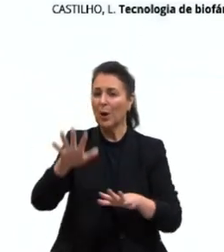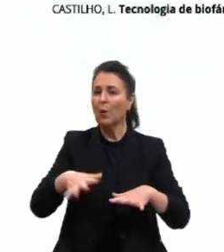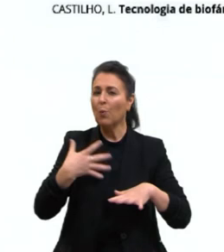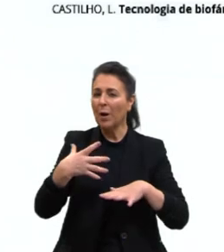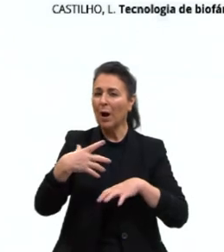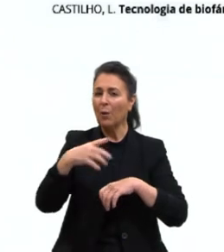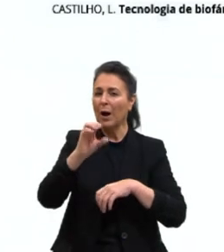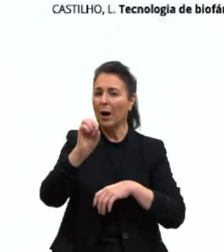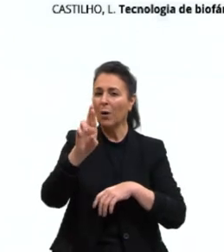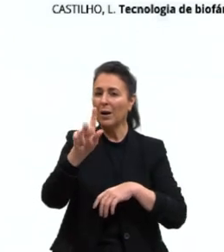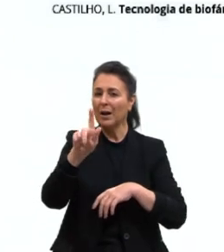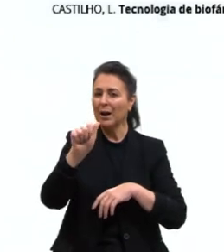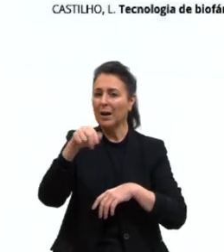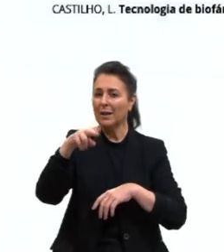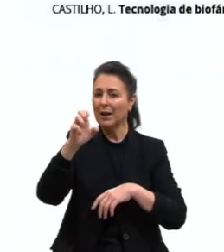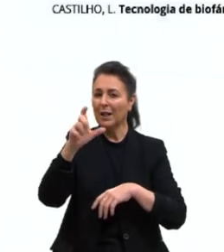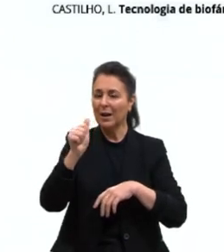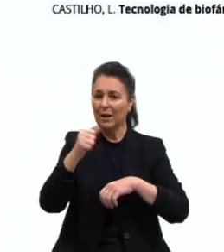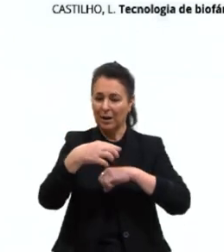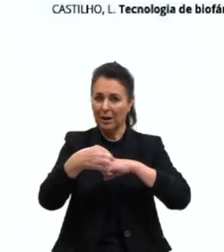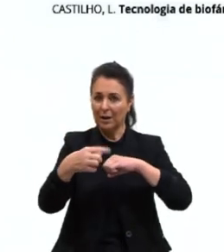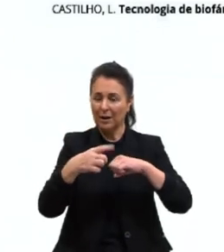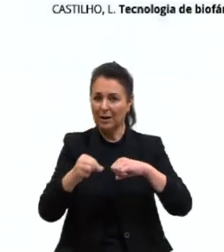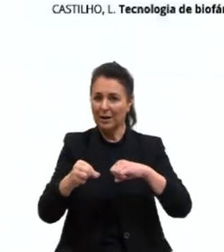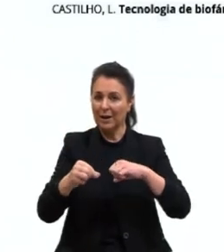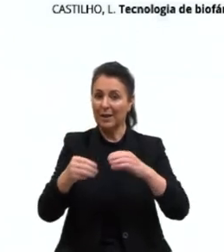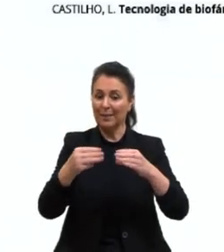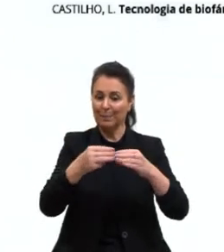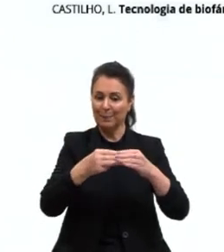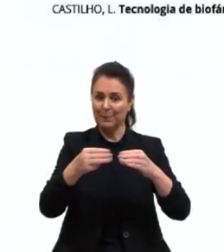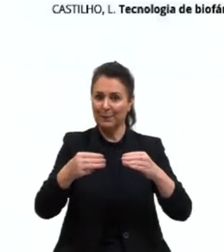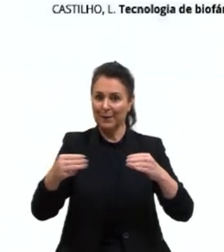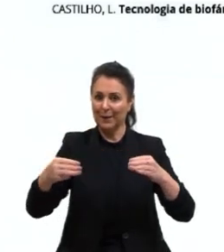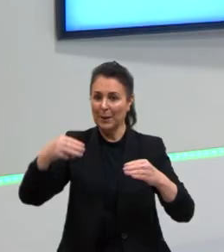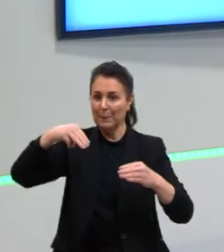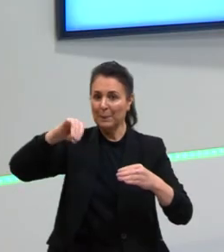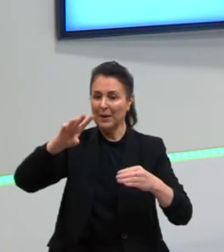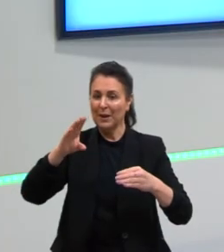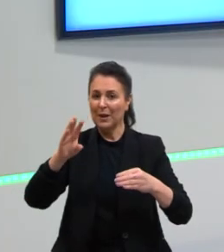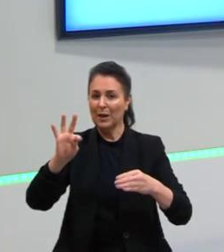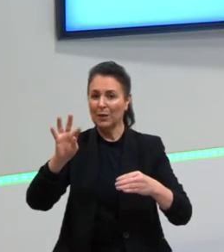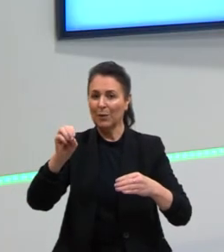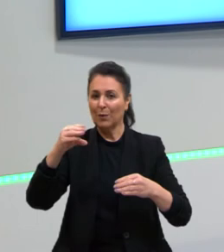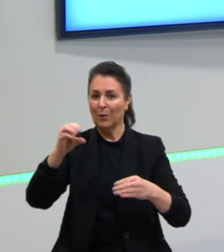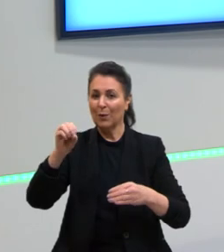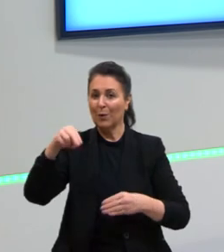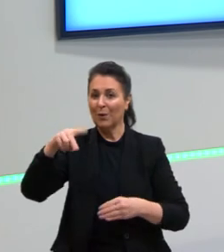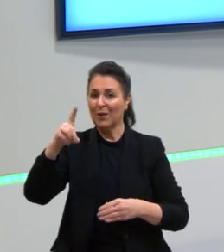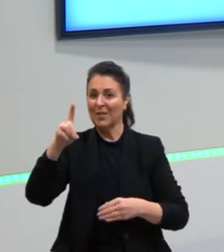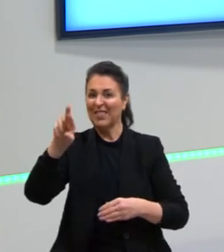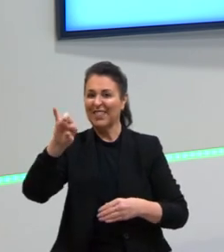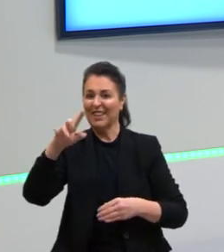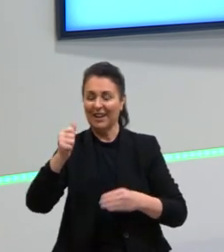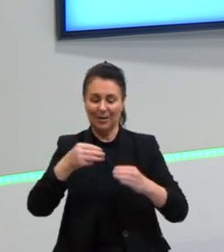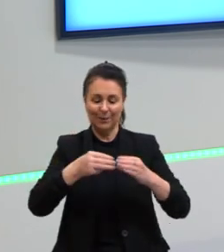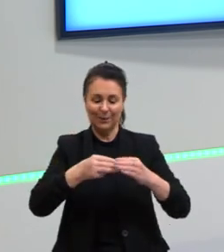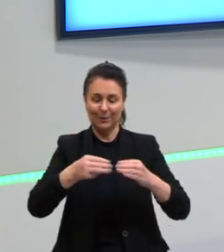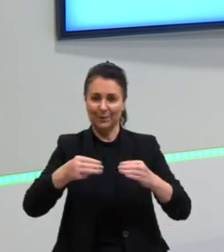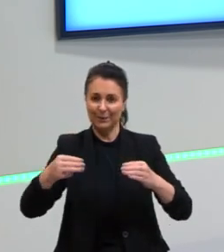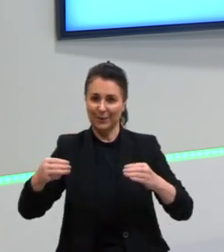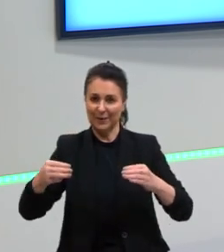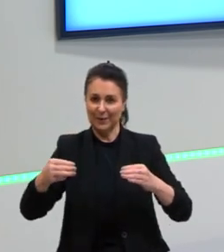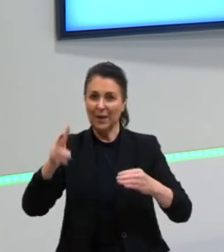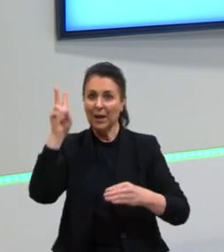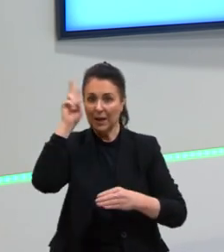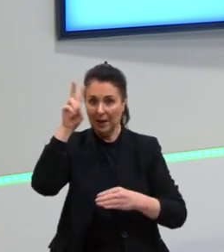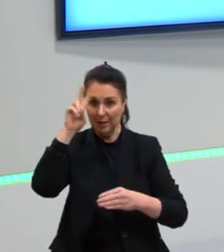gente tem que pensar? Na mitocôndria. Falou em energia, falou em mitocôndria. Ou no caso